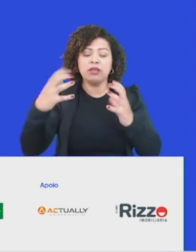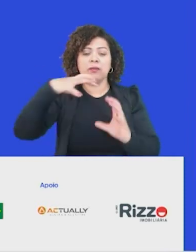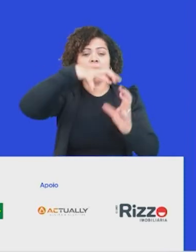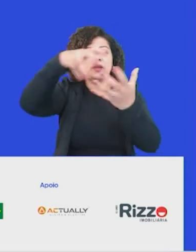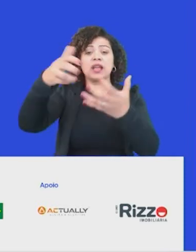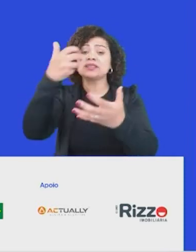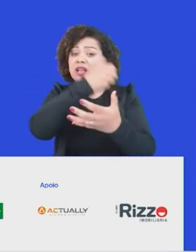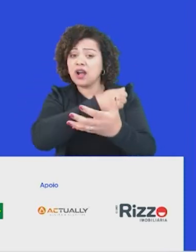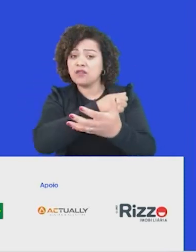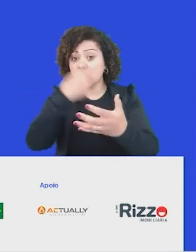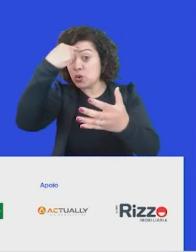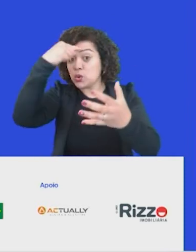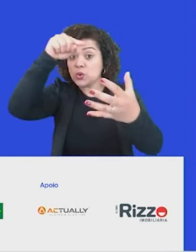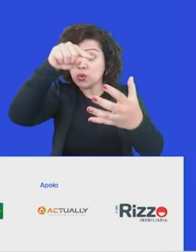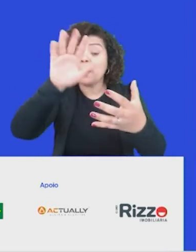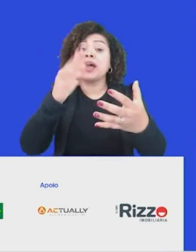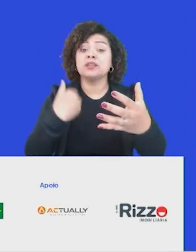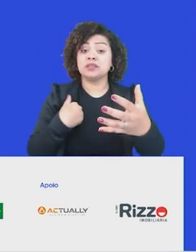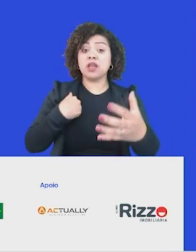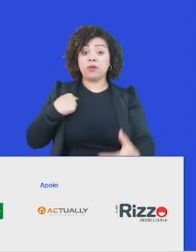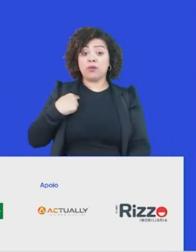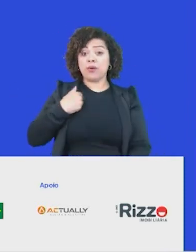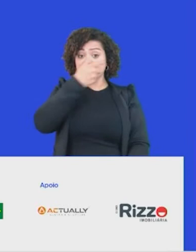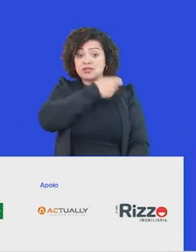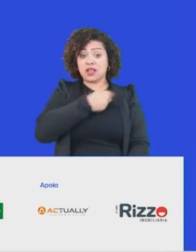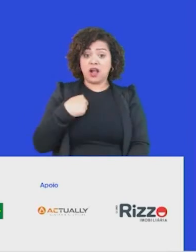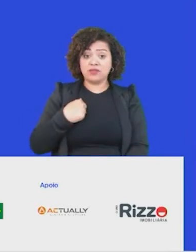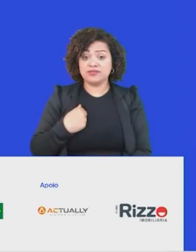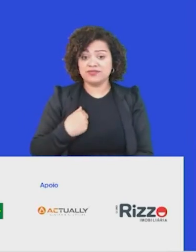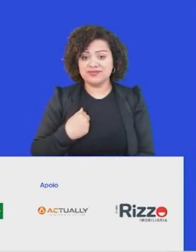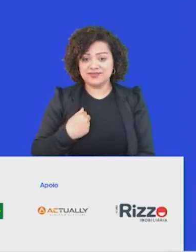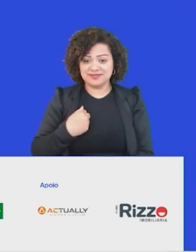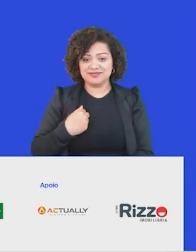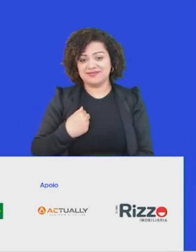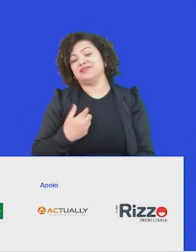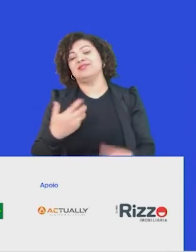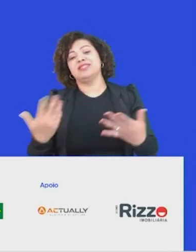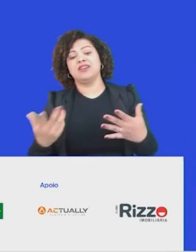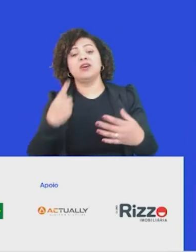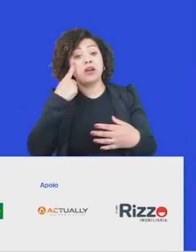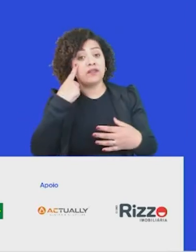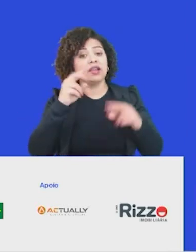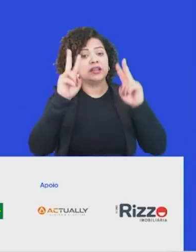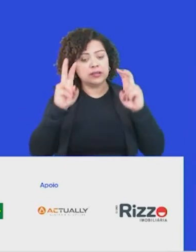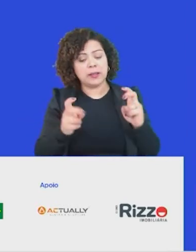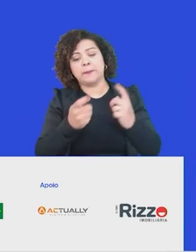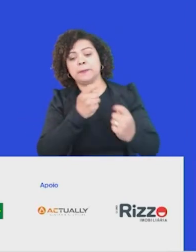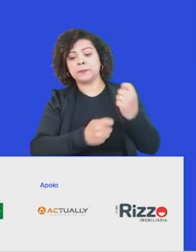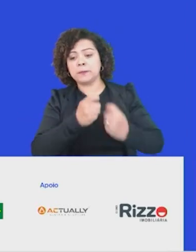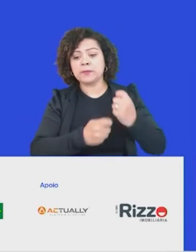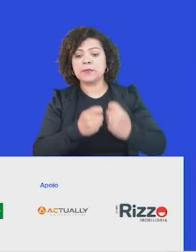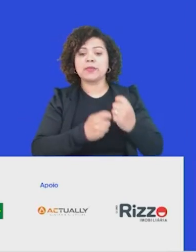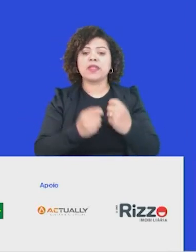a nós mesmos. e olhando para os negócios, os negócios temos uma oportunidade e também temos